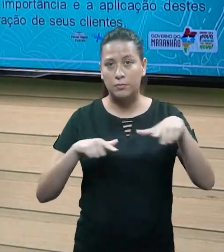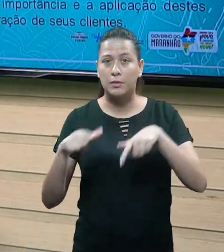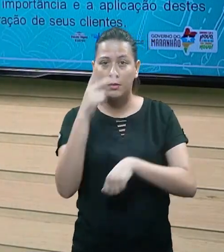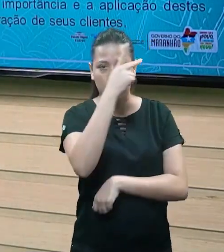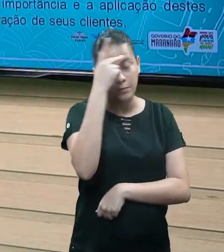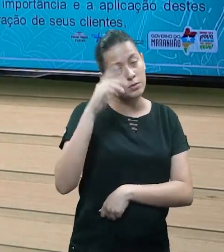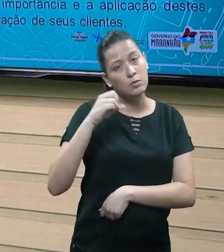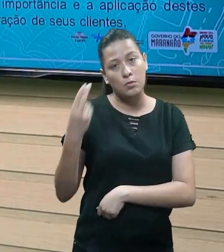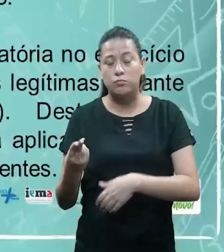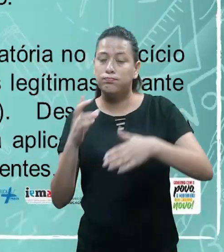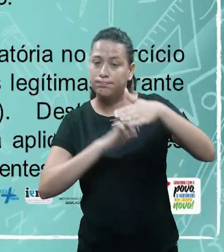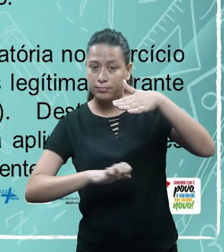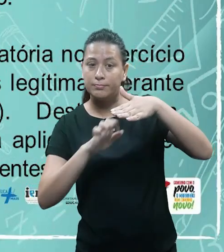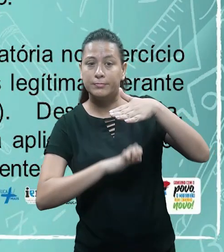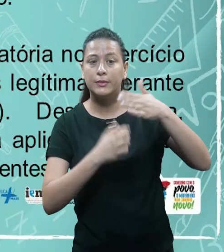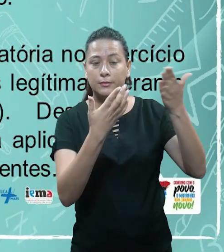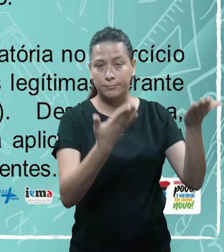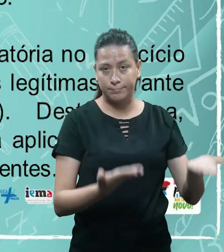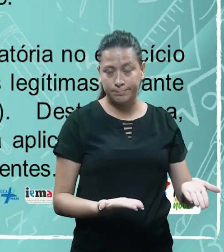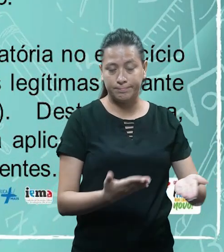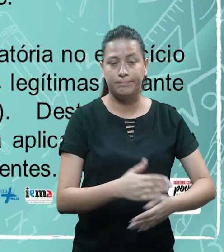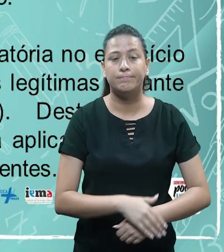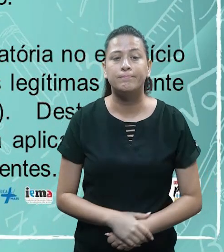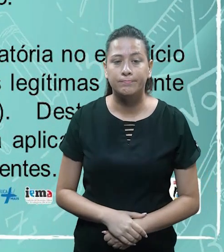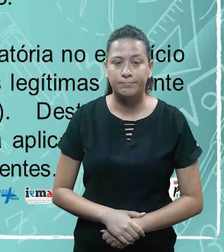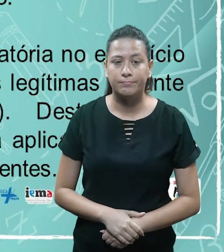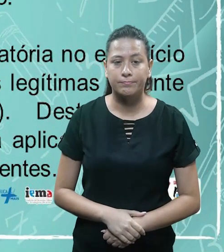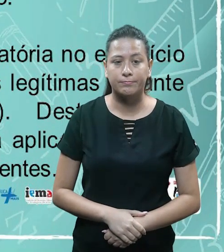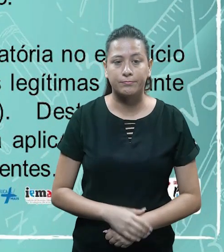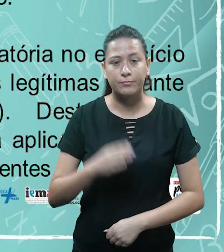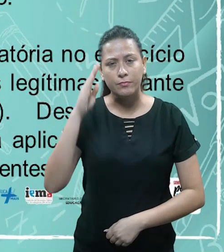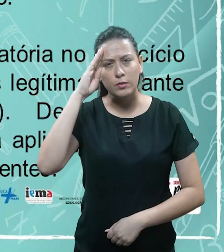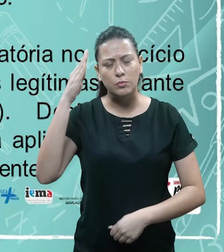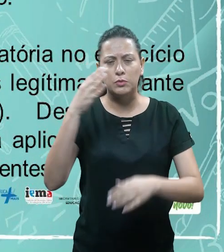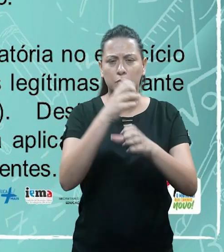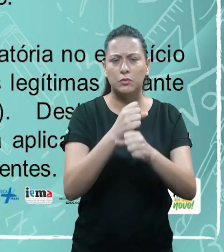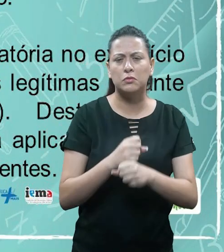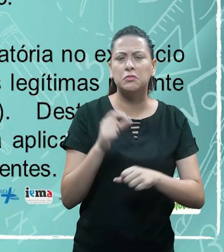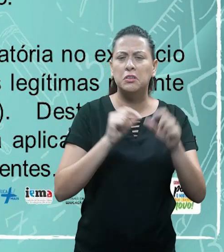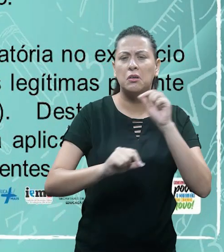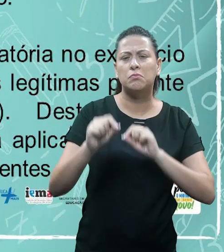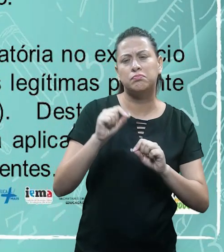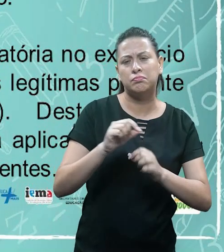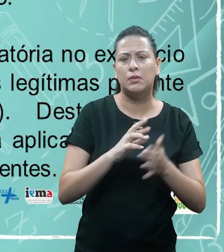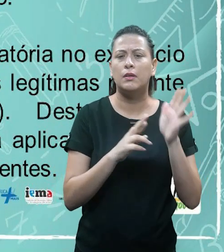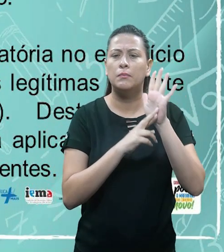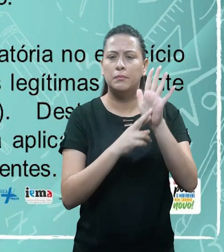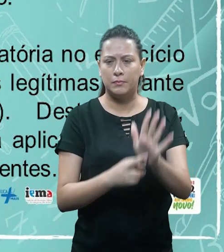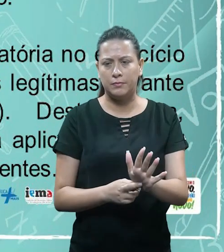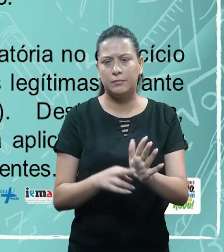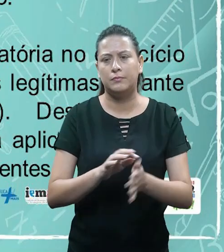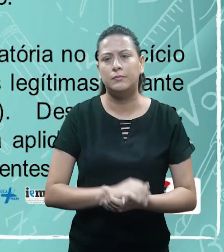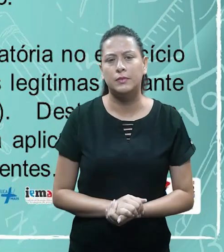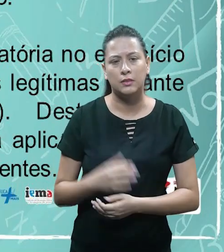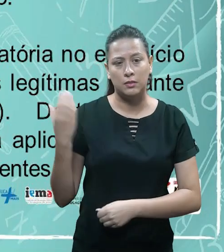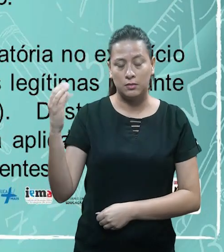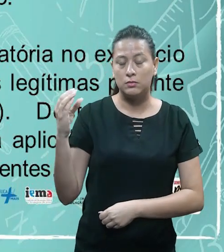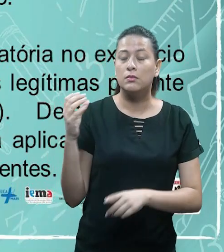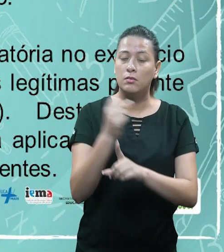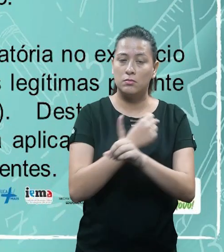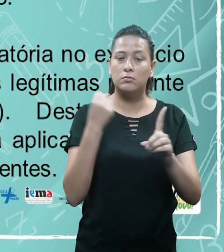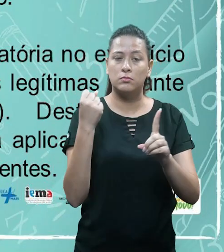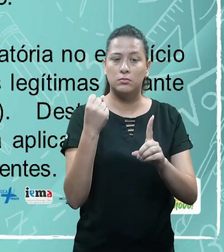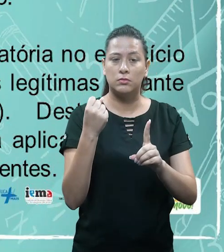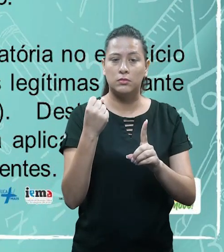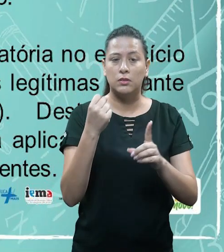lá o que diz aqui para a gente, ó, os princípios contábeis simbolizam a essência das doutrinas da ciência contábil e